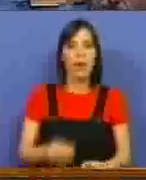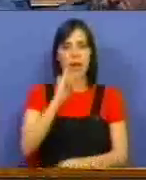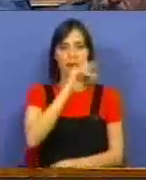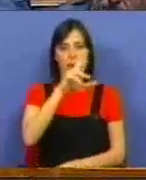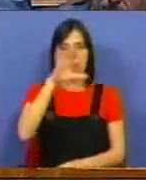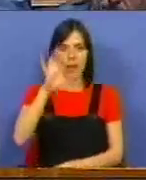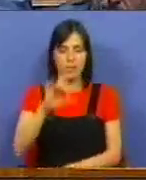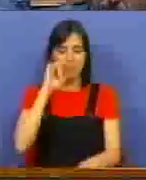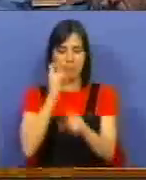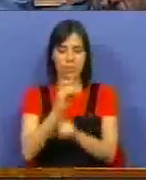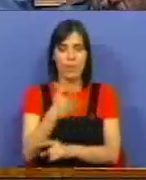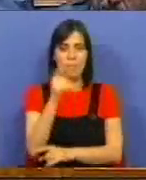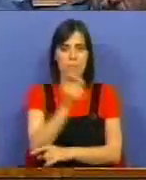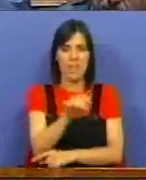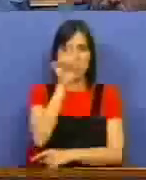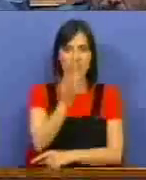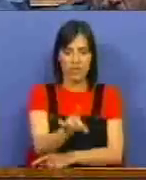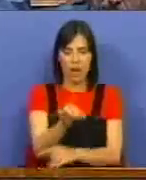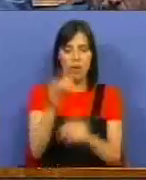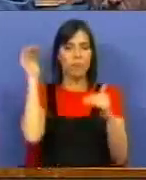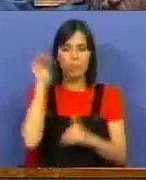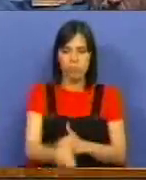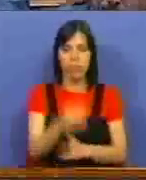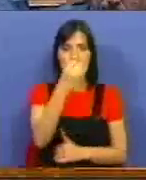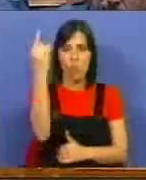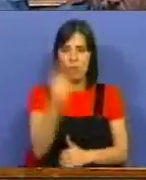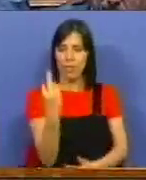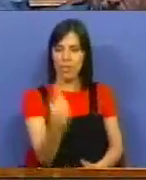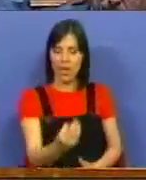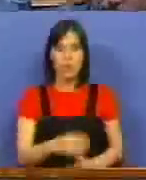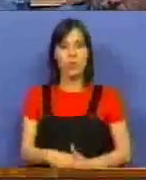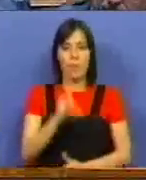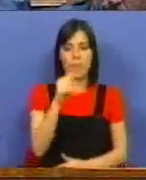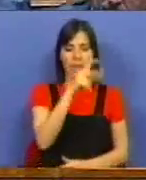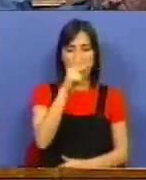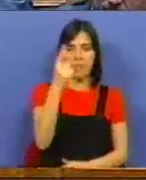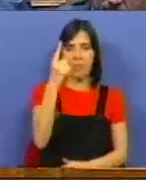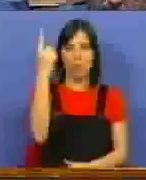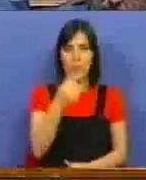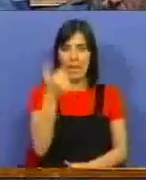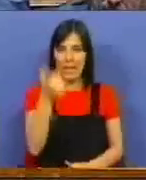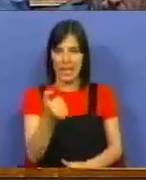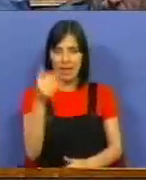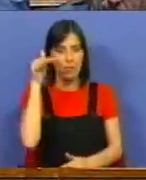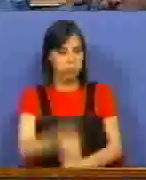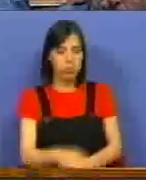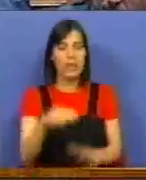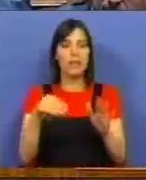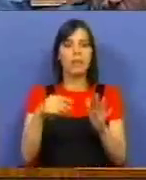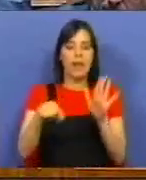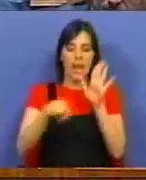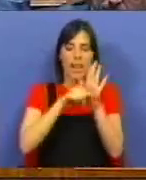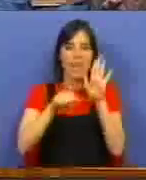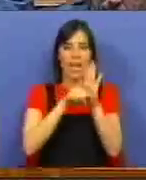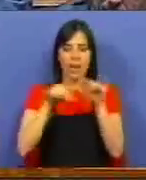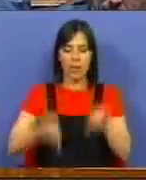IRC cobrado no primeiro trimestre deste ano caiu um terço, que o IVA caiu um quinto, que o saldo negativo